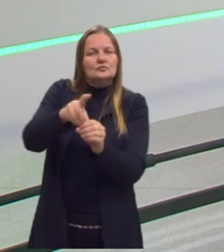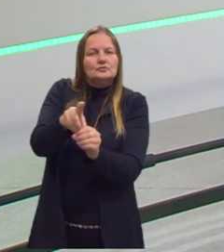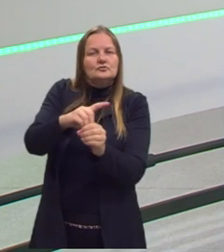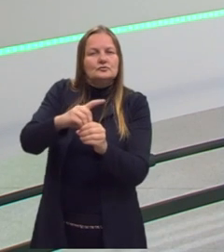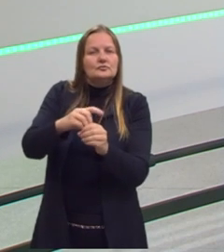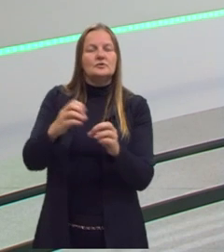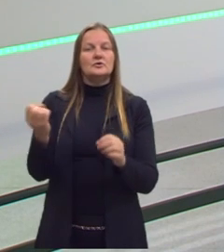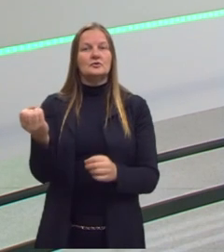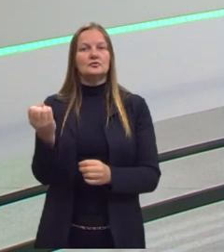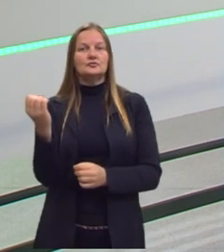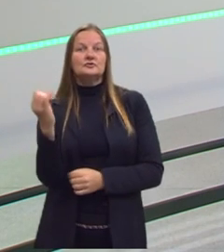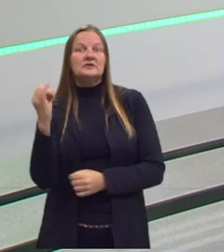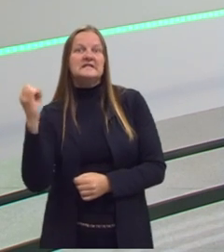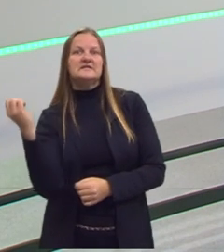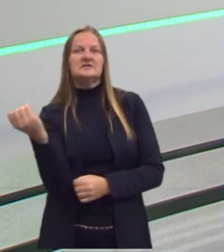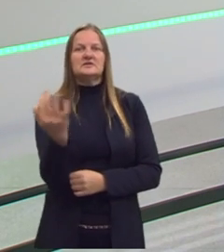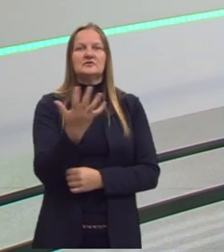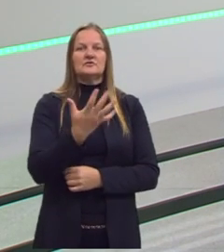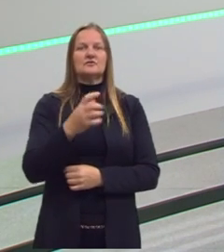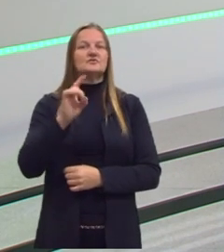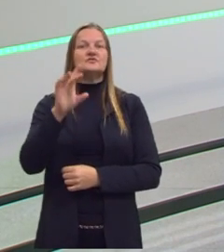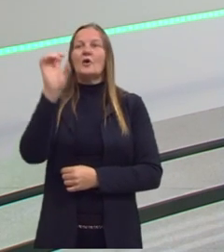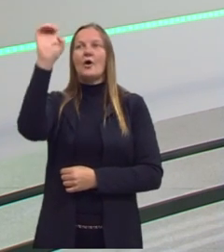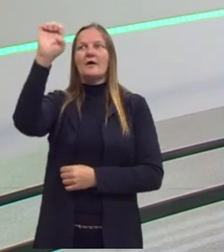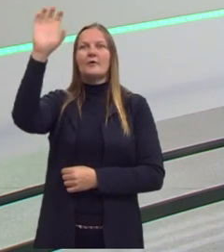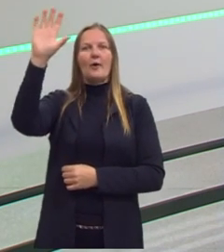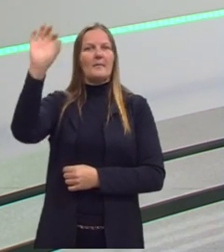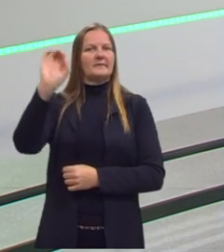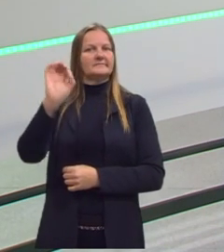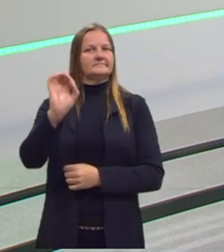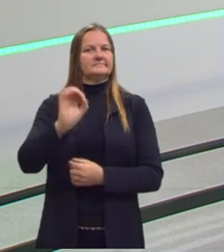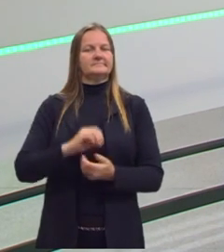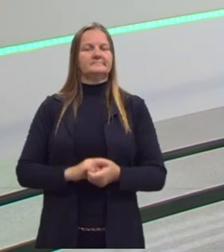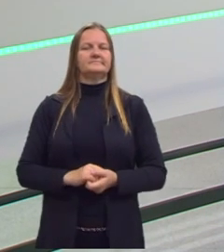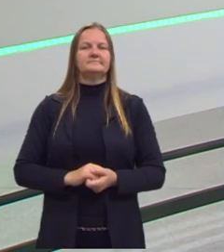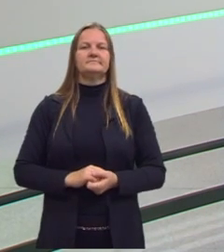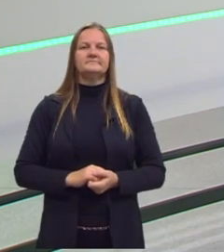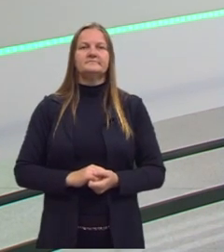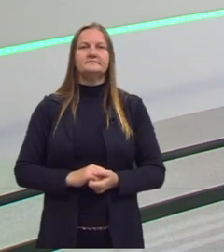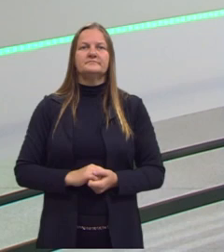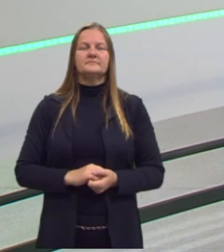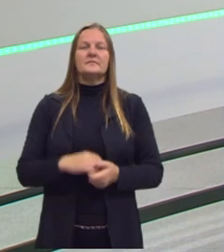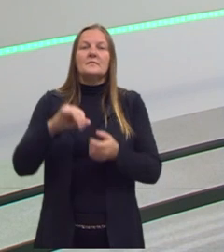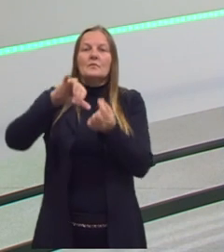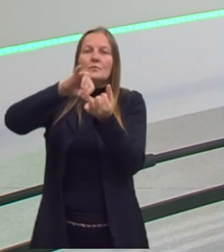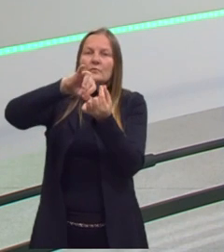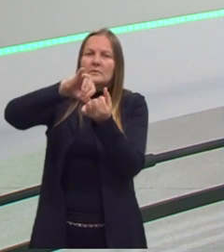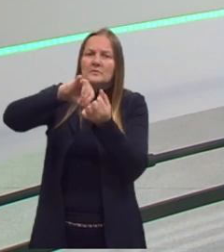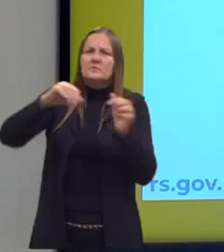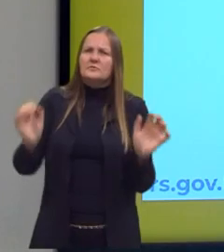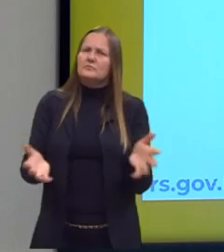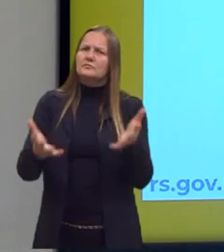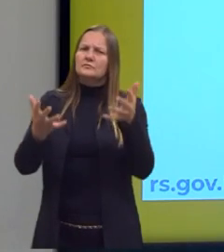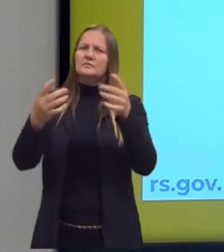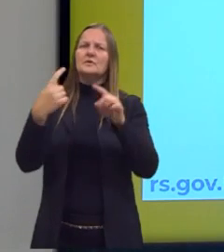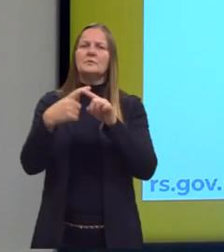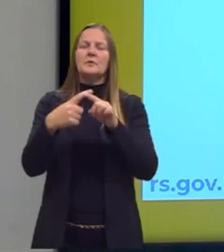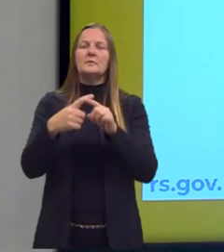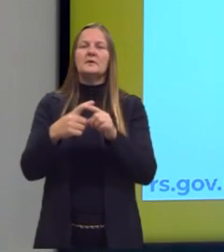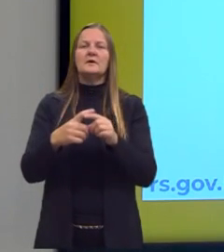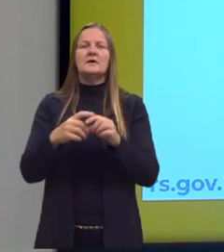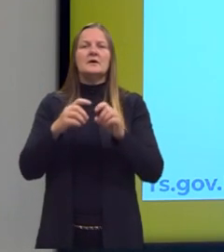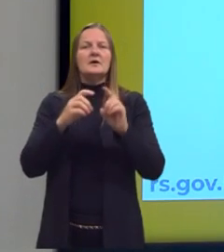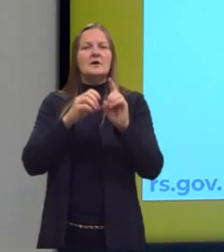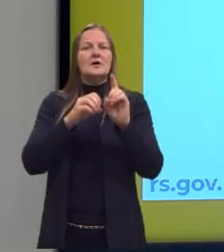são de vários pensadores, não são só europeias. E aqui, para o capitalismo ser impulsionado, a própria doutrina